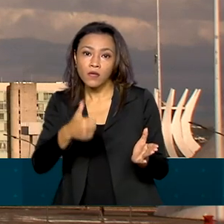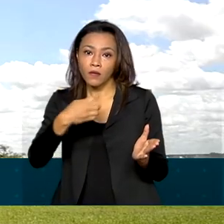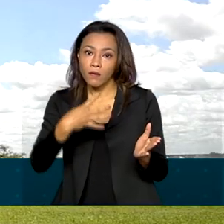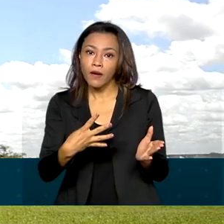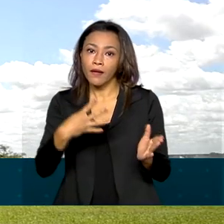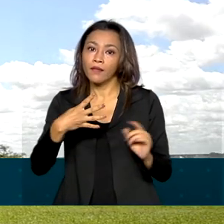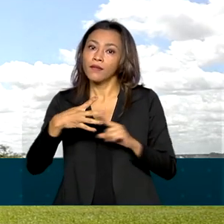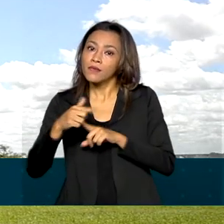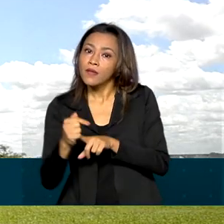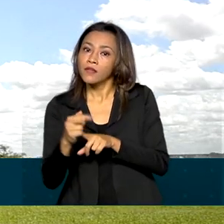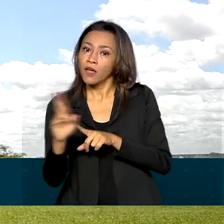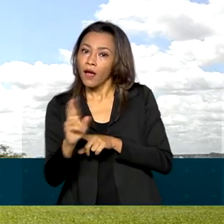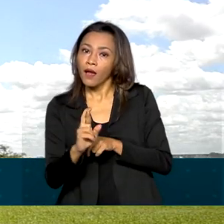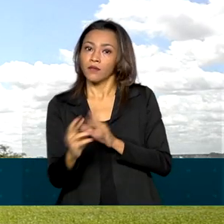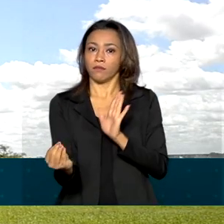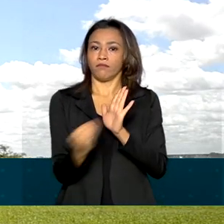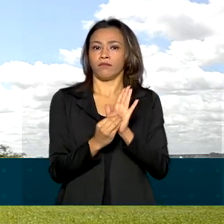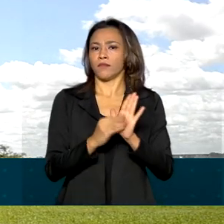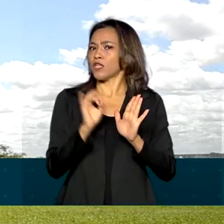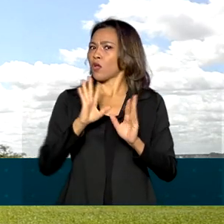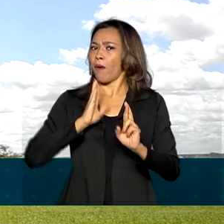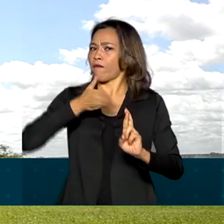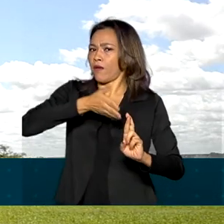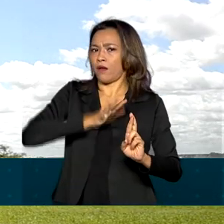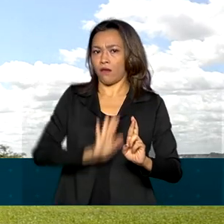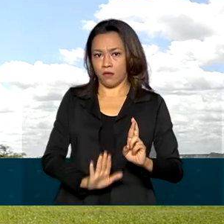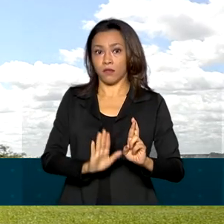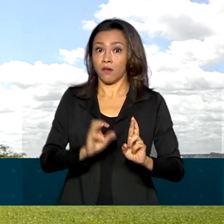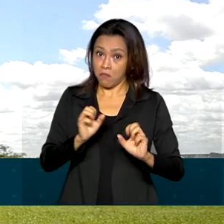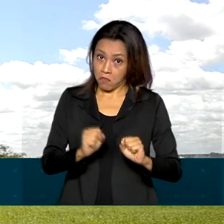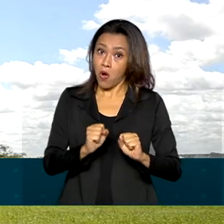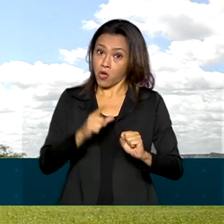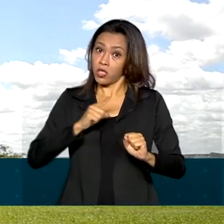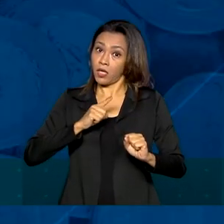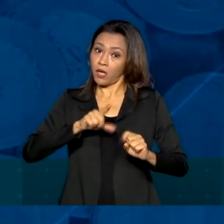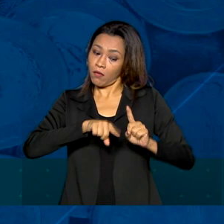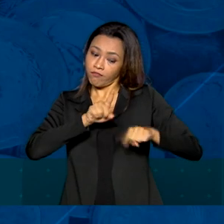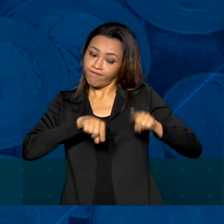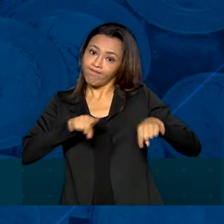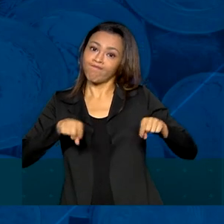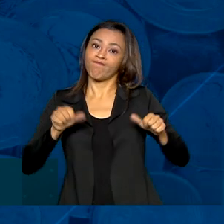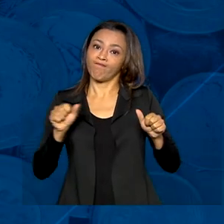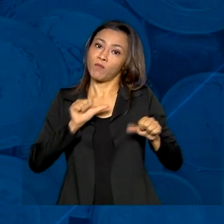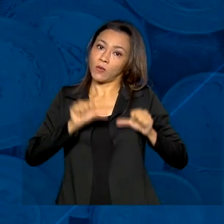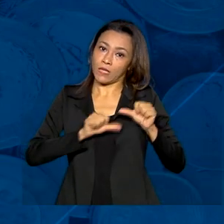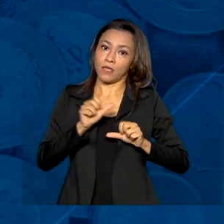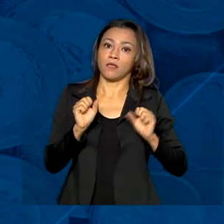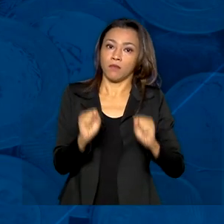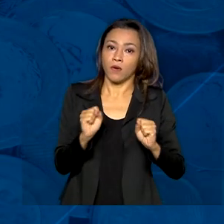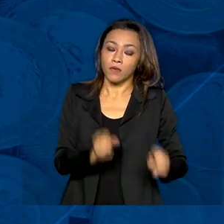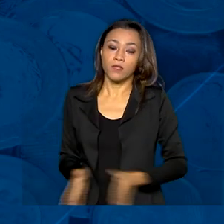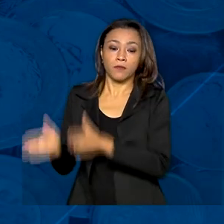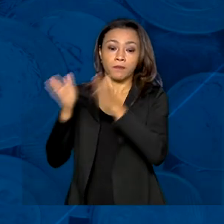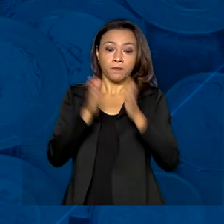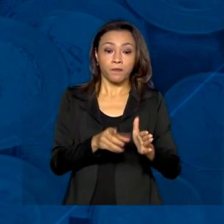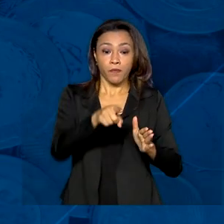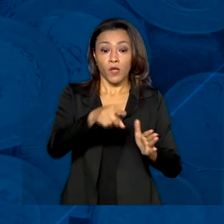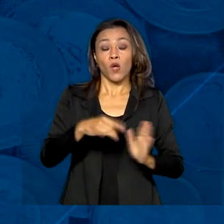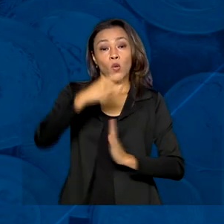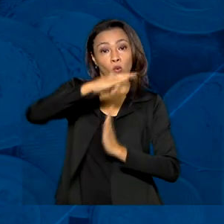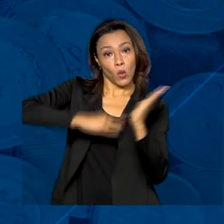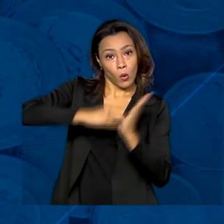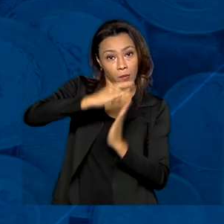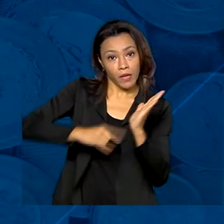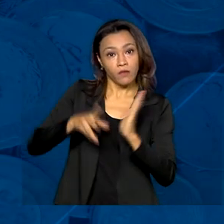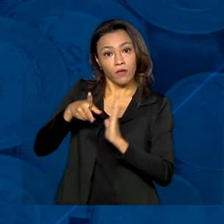O valor é apenas uma referência e pode sofrer alteração. De acordo com o documento, o crescimento do PIB em